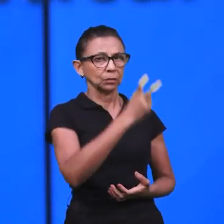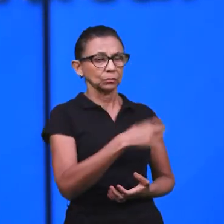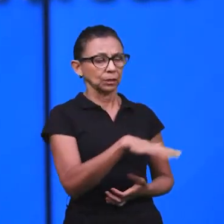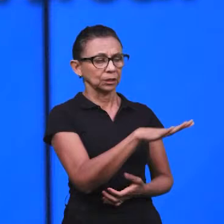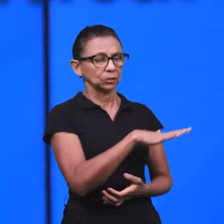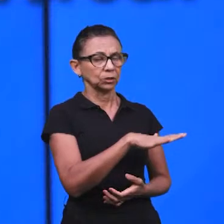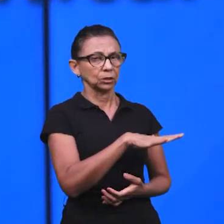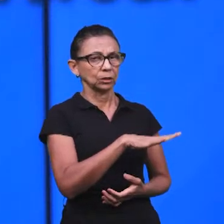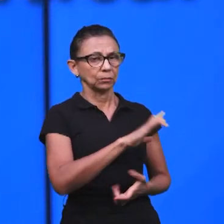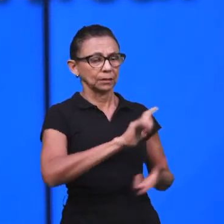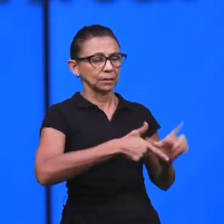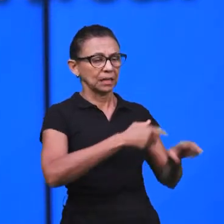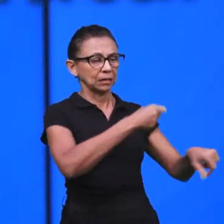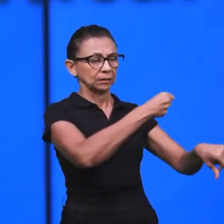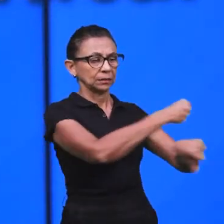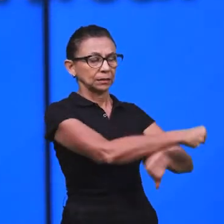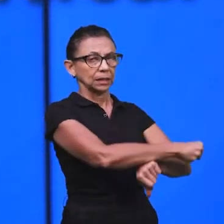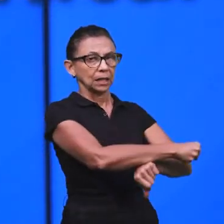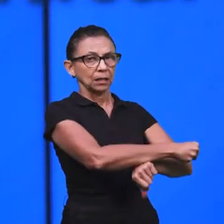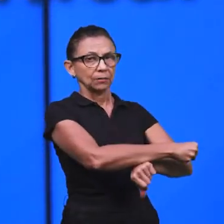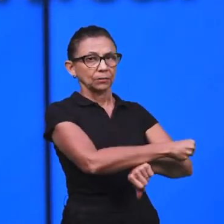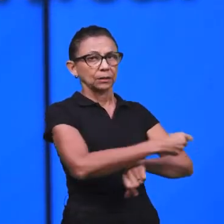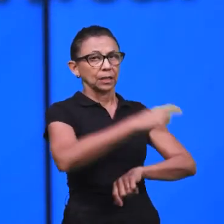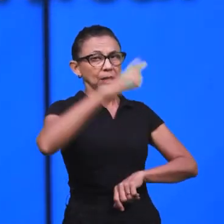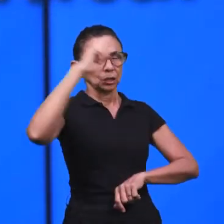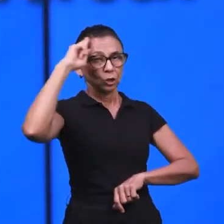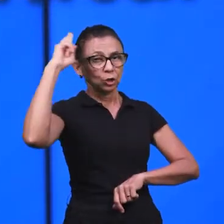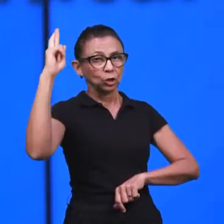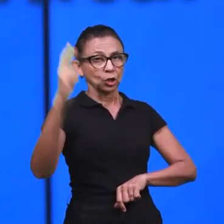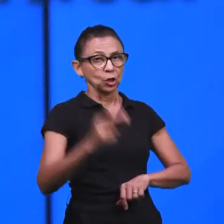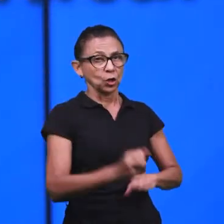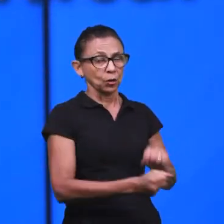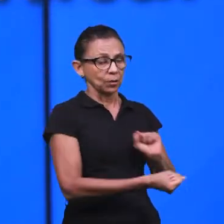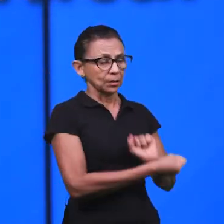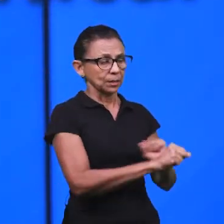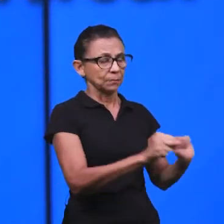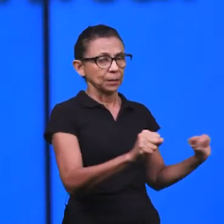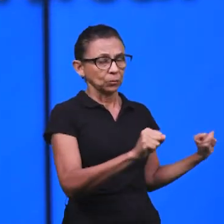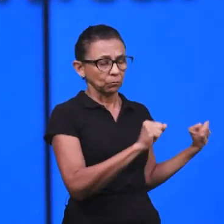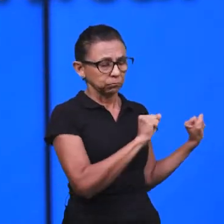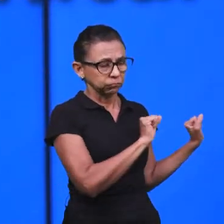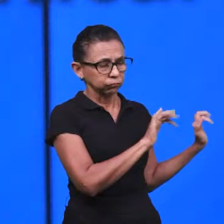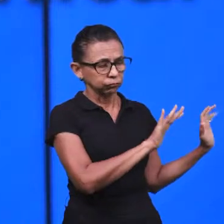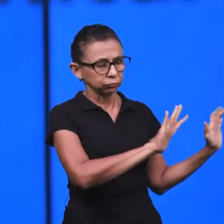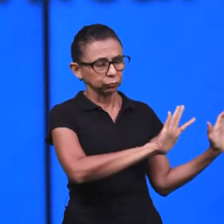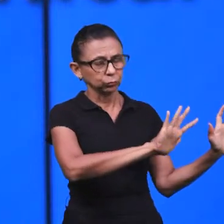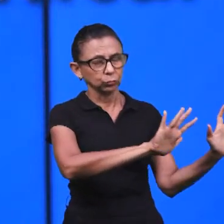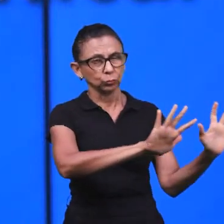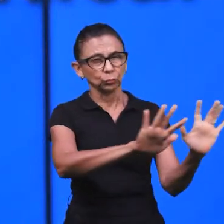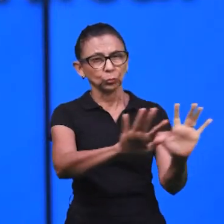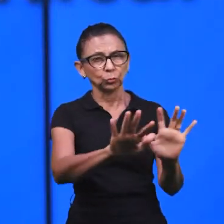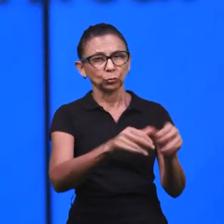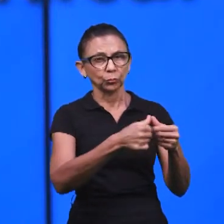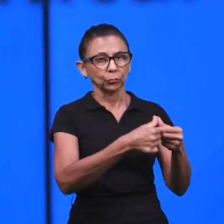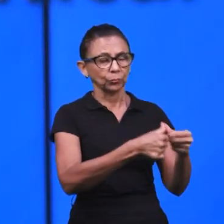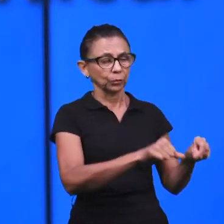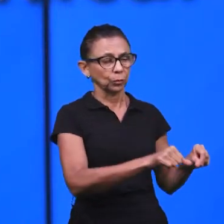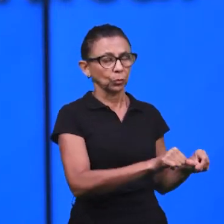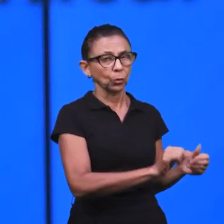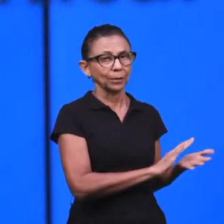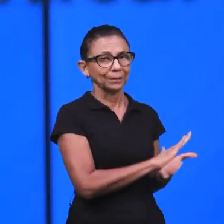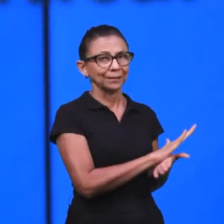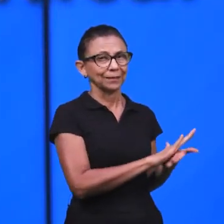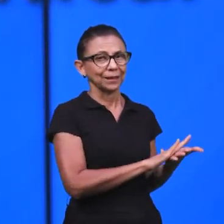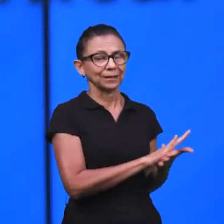Egito, né? O povo hebreu do Egito. O Senhor retirou ali, até nenhuma unha ficou para trás. Mas todo o corpo,